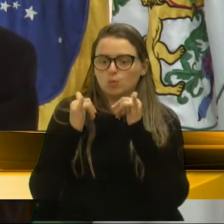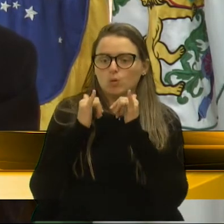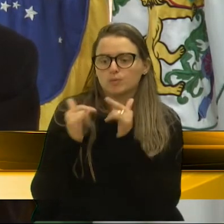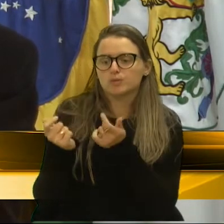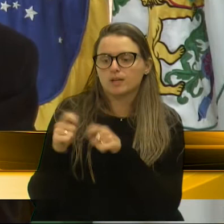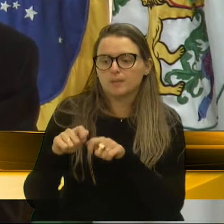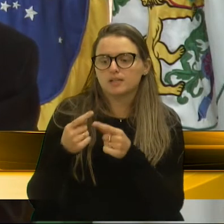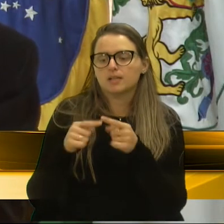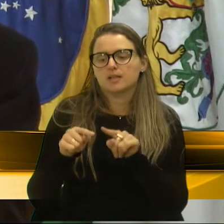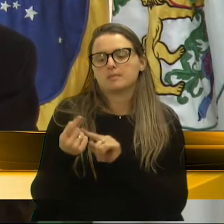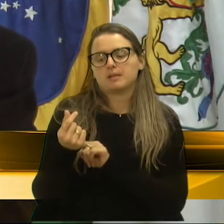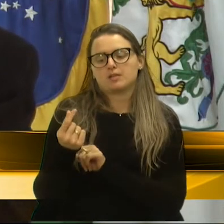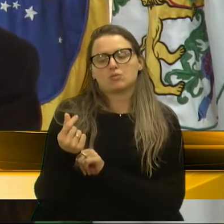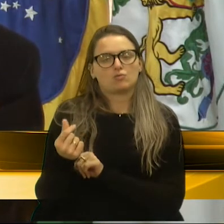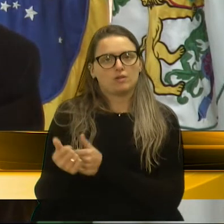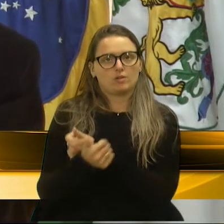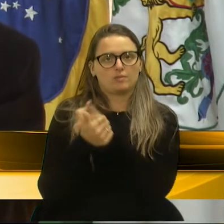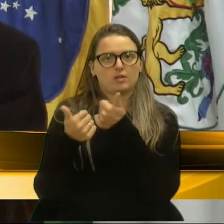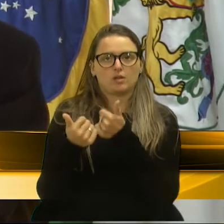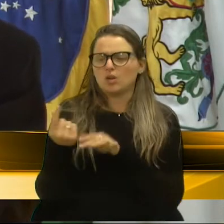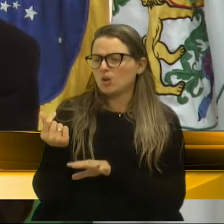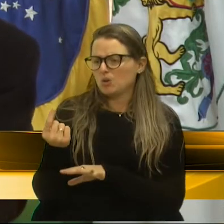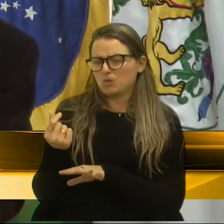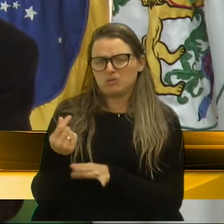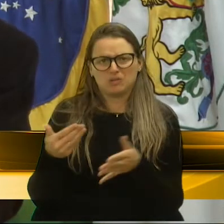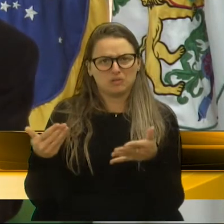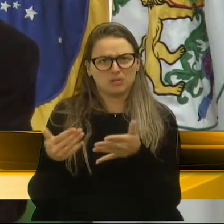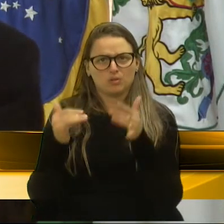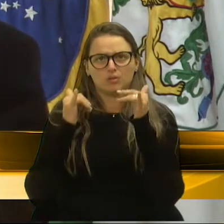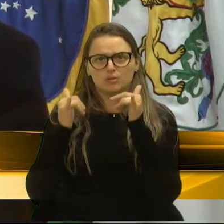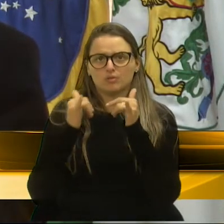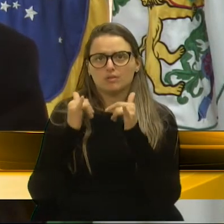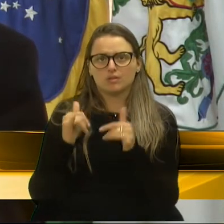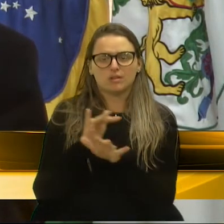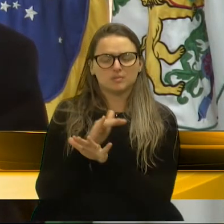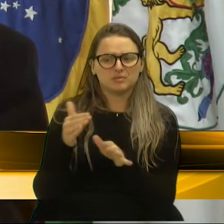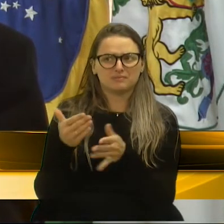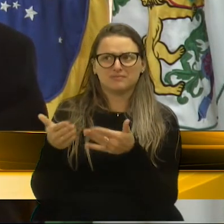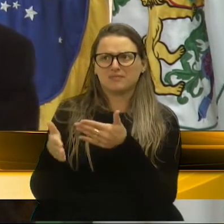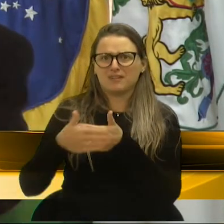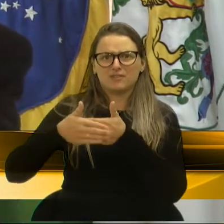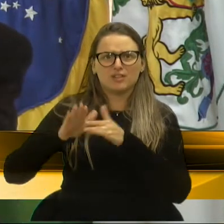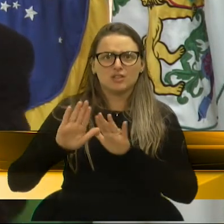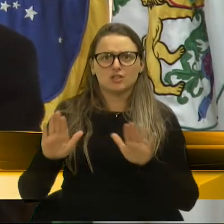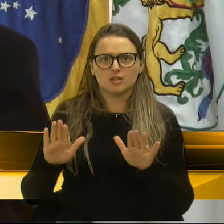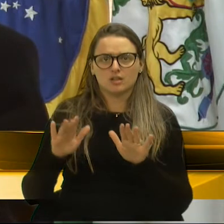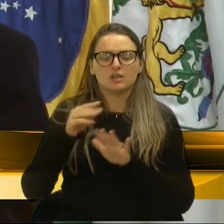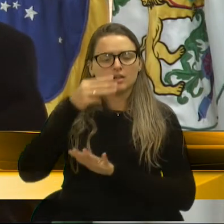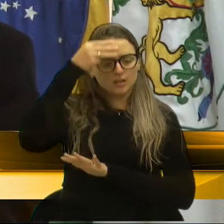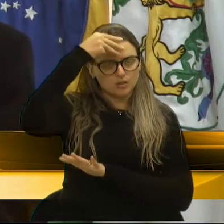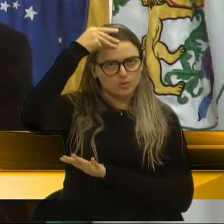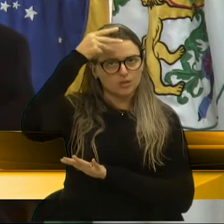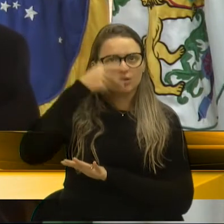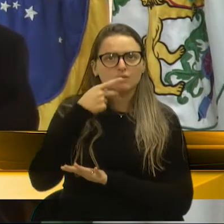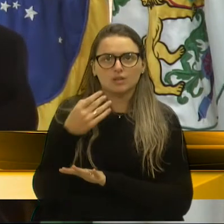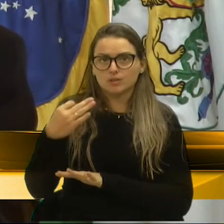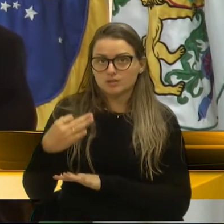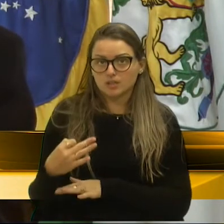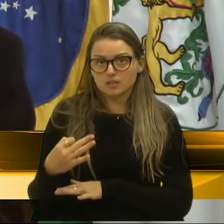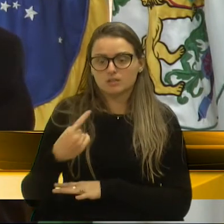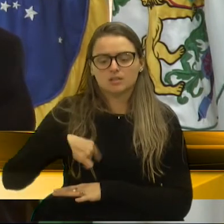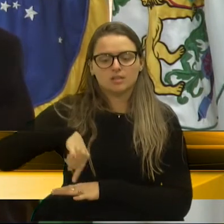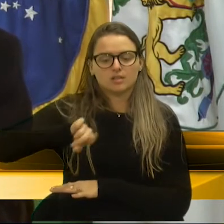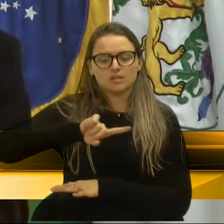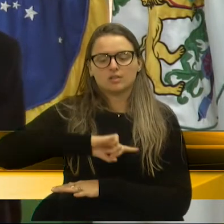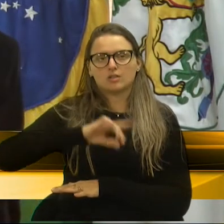com um custo mais competitivo. O preço que está hoje, o ônibus, ele vai estar condenado. E o vereador Kiko colocou muito bem. Nós